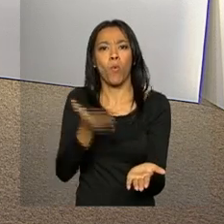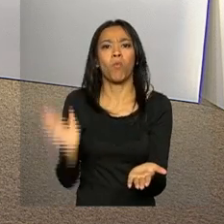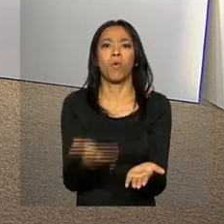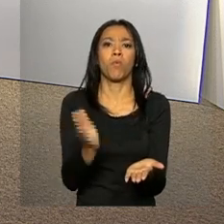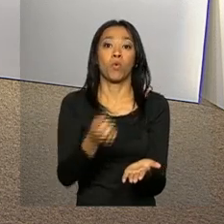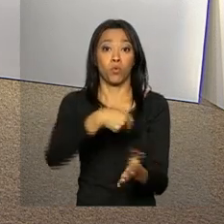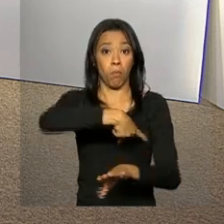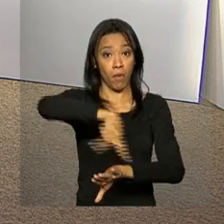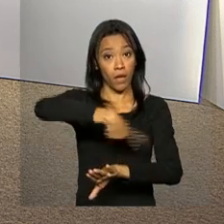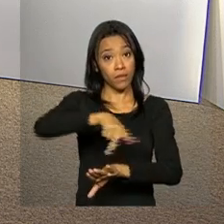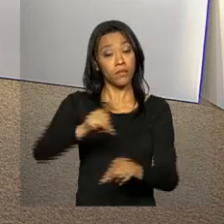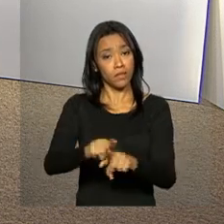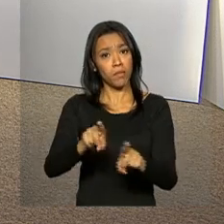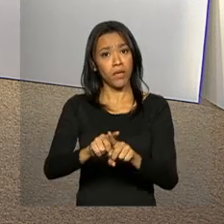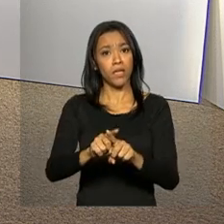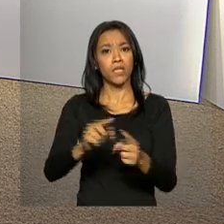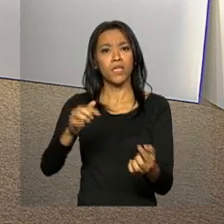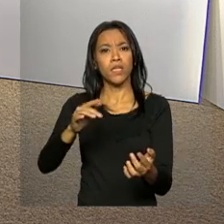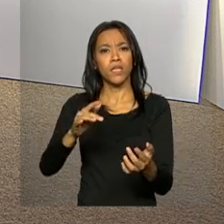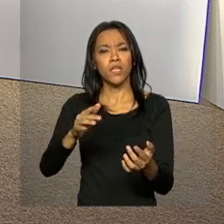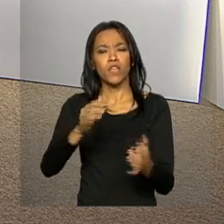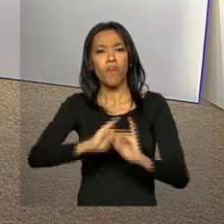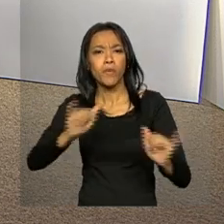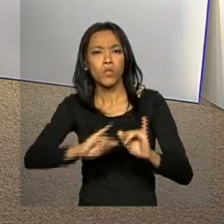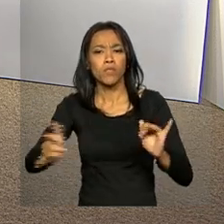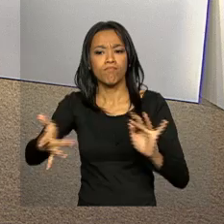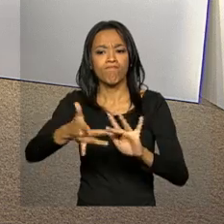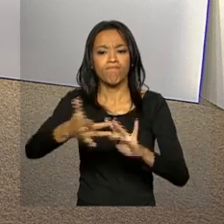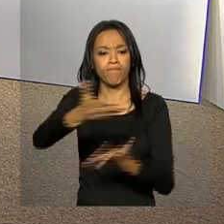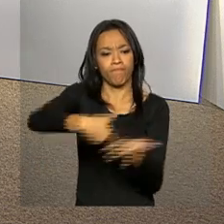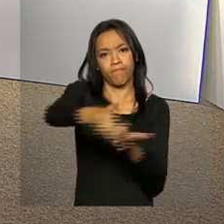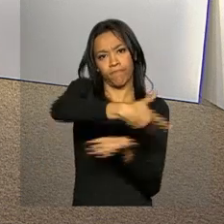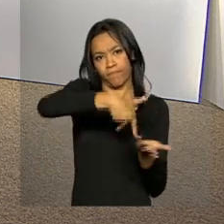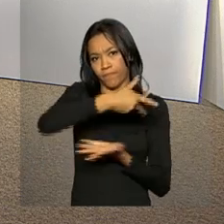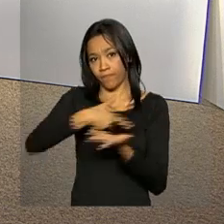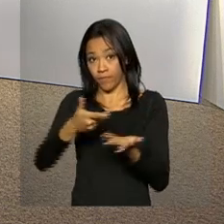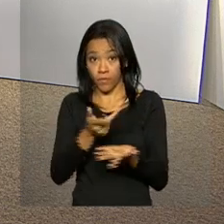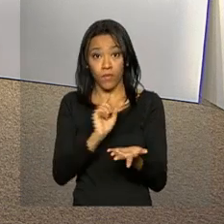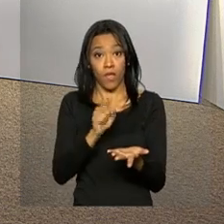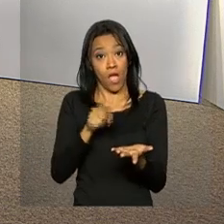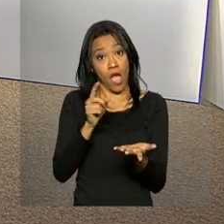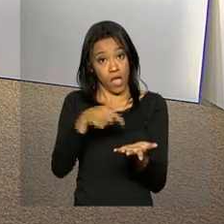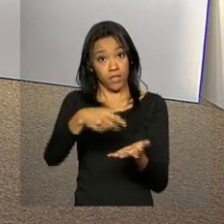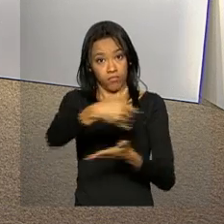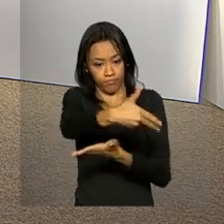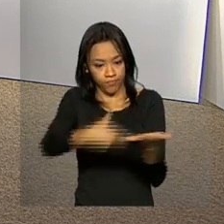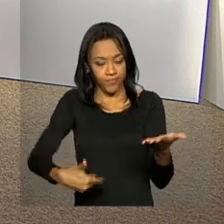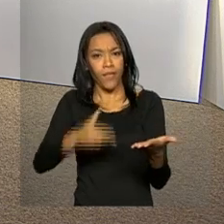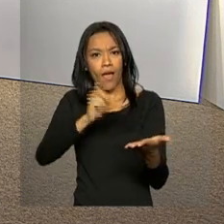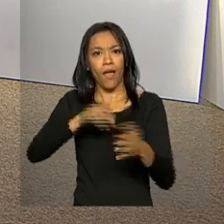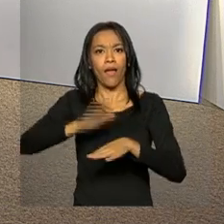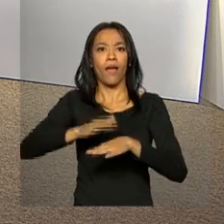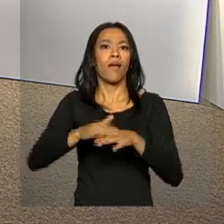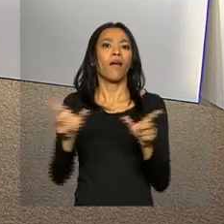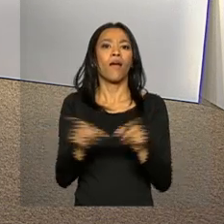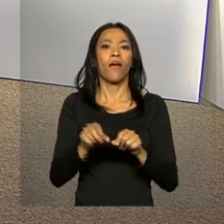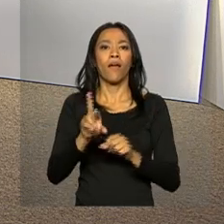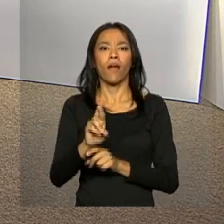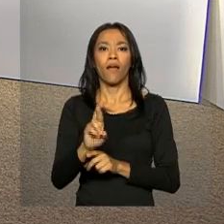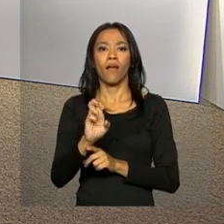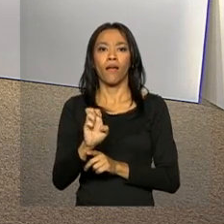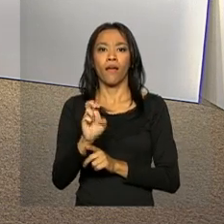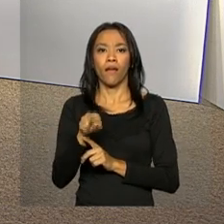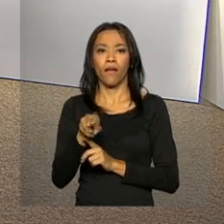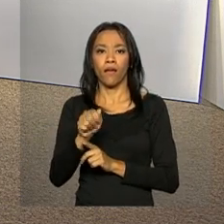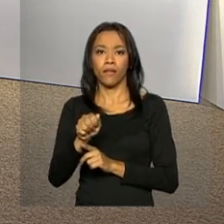e a ampliação do intercâmbio de informações. As ações promovidas pelo acordo vão ser desenvolvidas pela RENAI, a Rede Nacional de